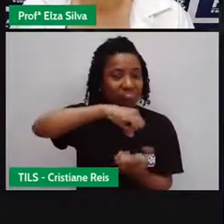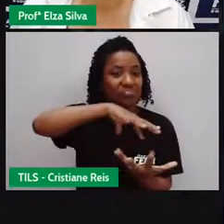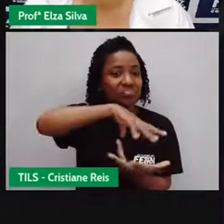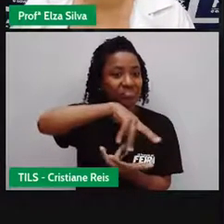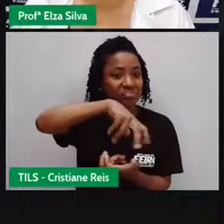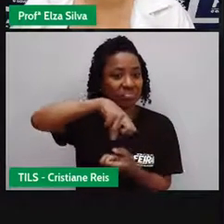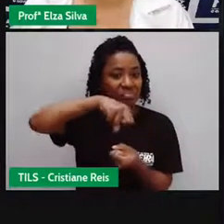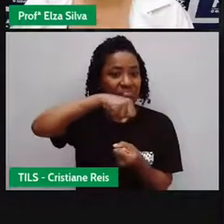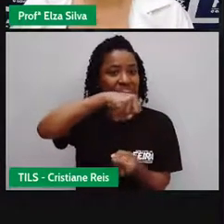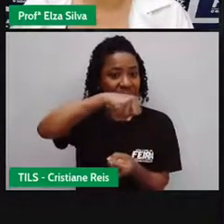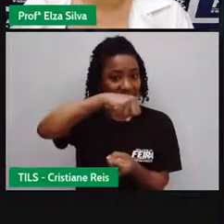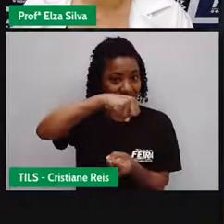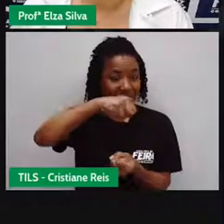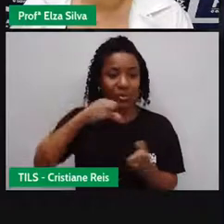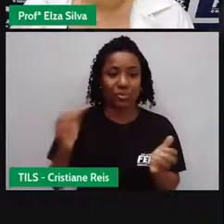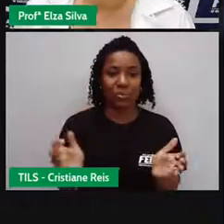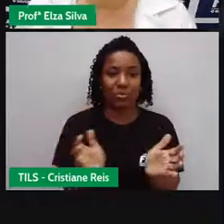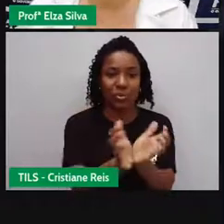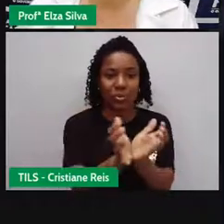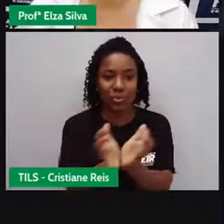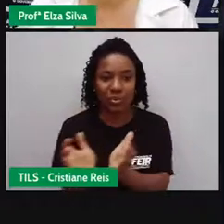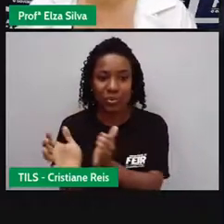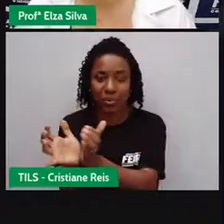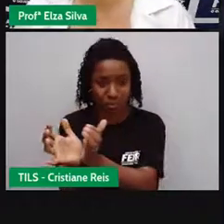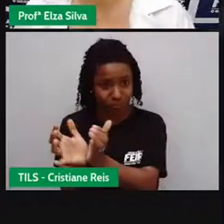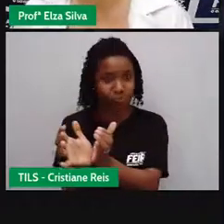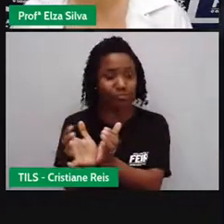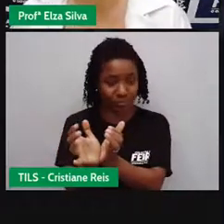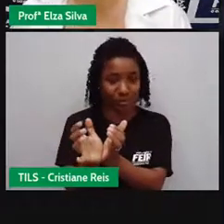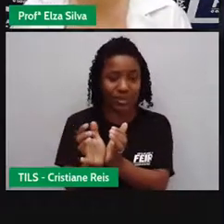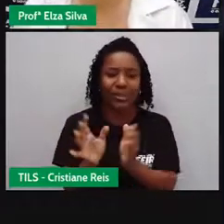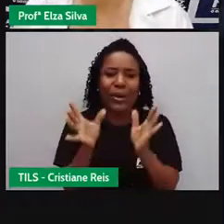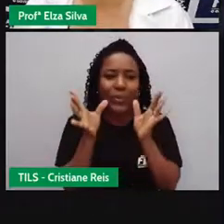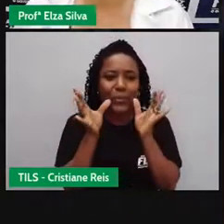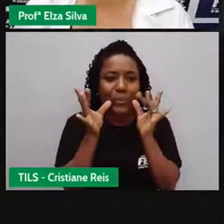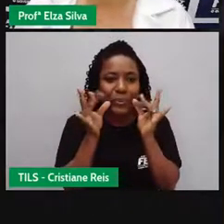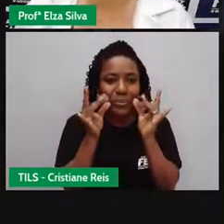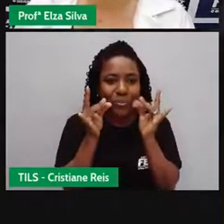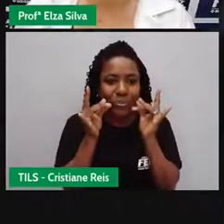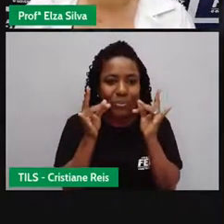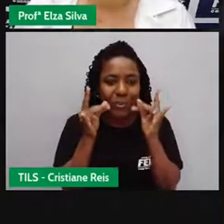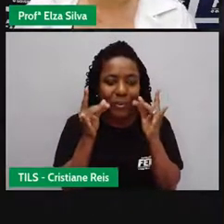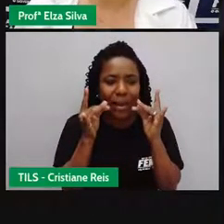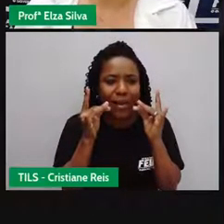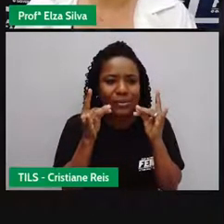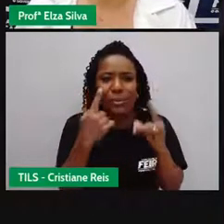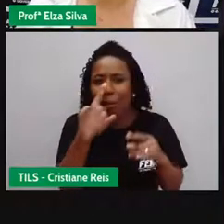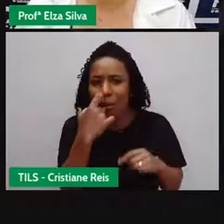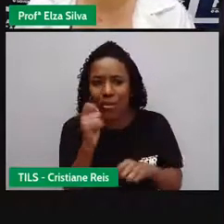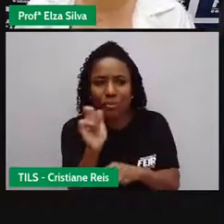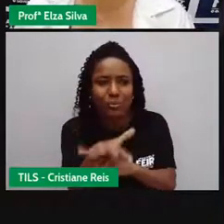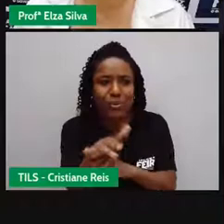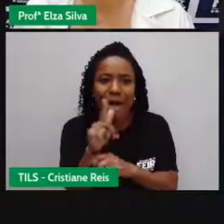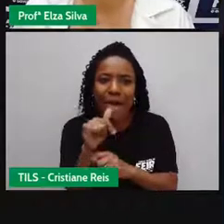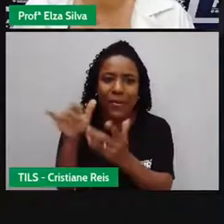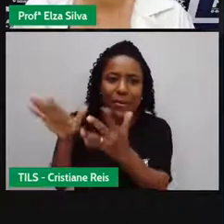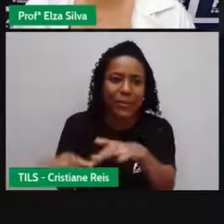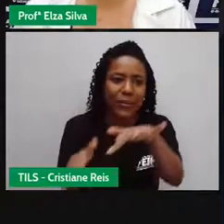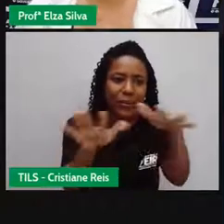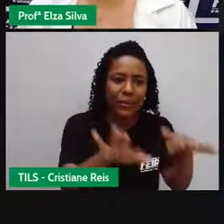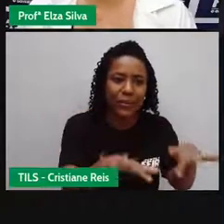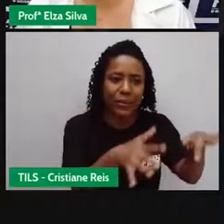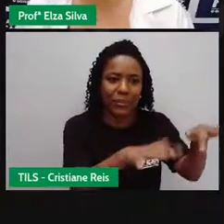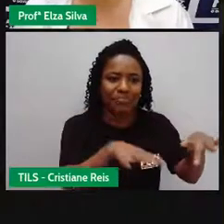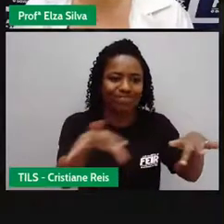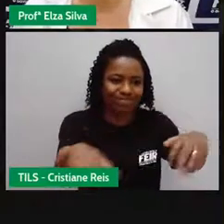Participou de um projeto De coleta de resíduos marinhos De plástico E plásticos usados Que